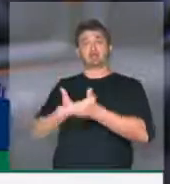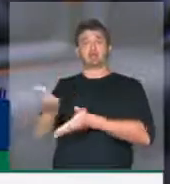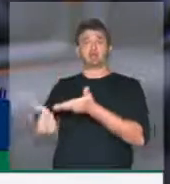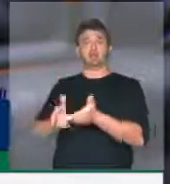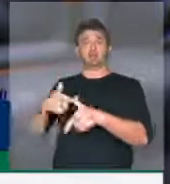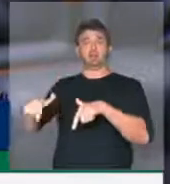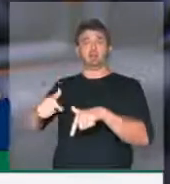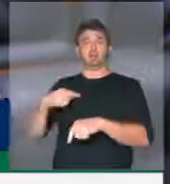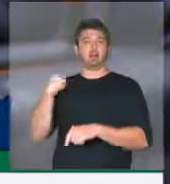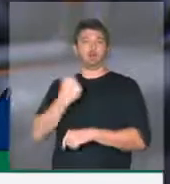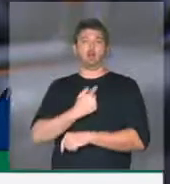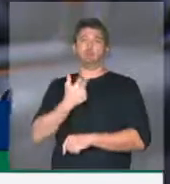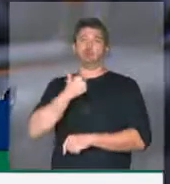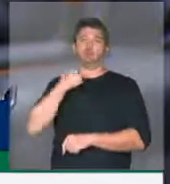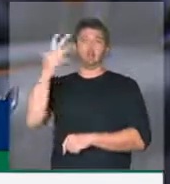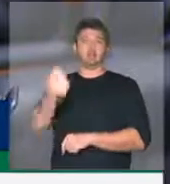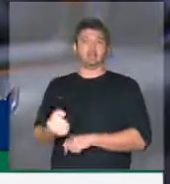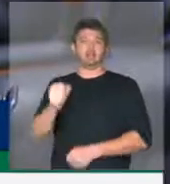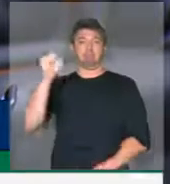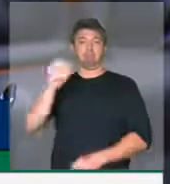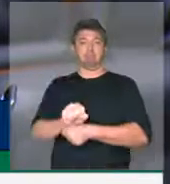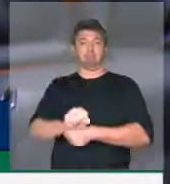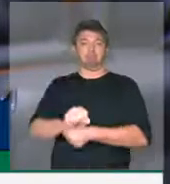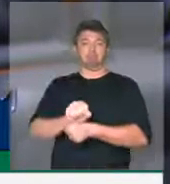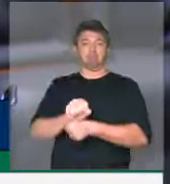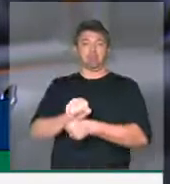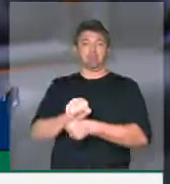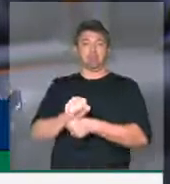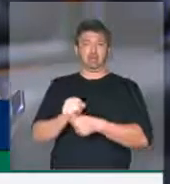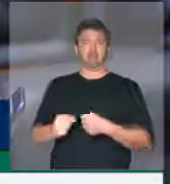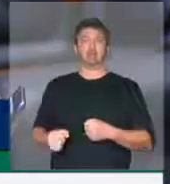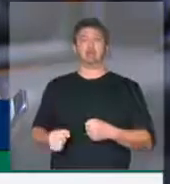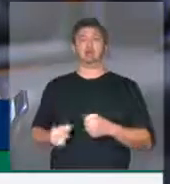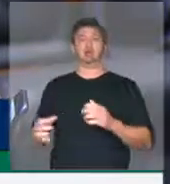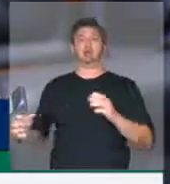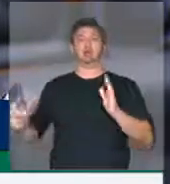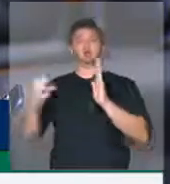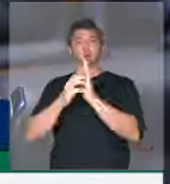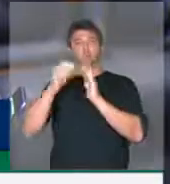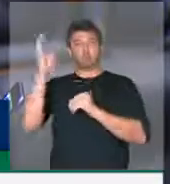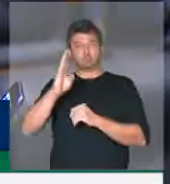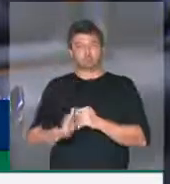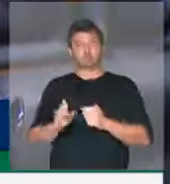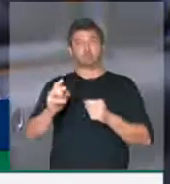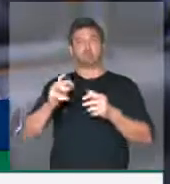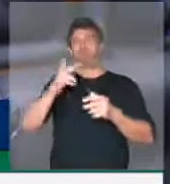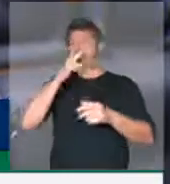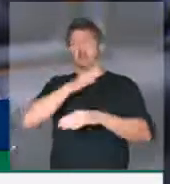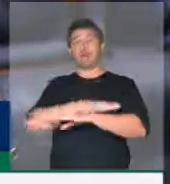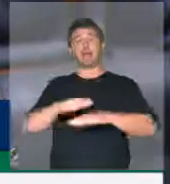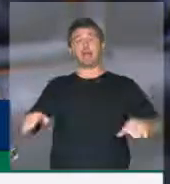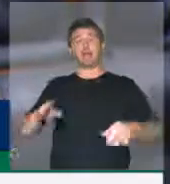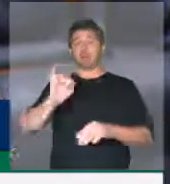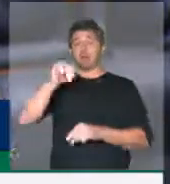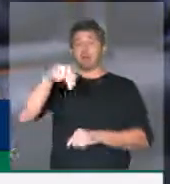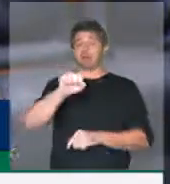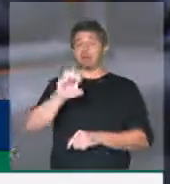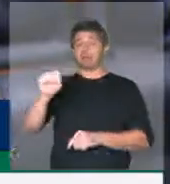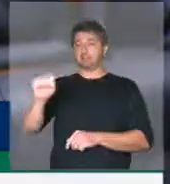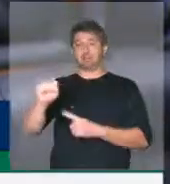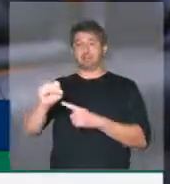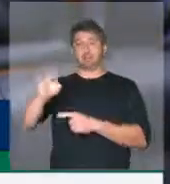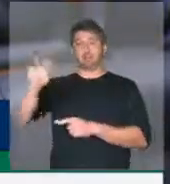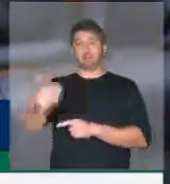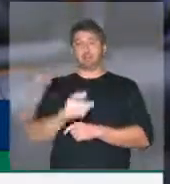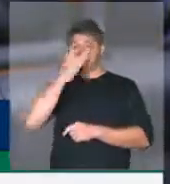podemos aceitar mais essa paralisação de concurso do Brasil que gerou esse apagão no INSS de milhões de